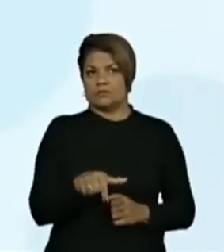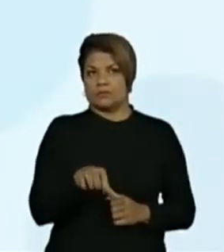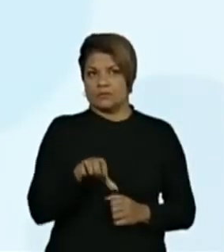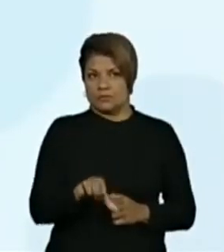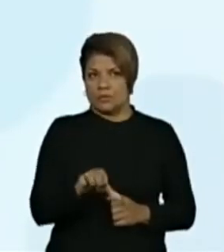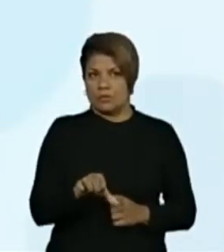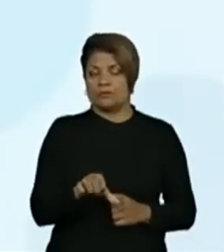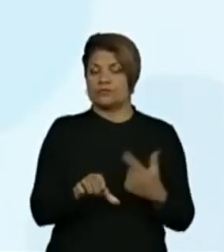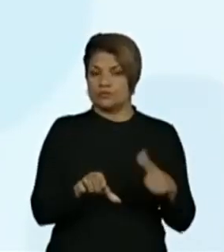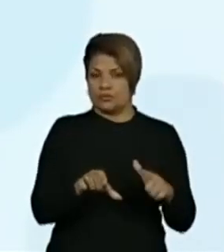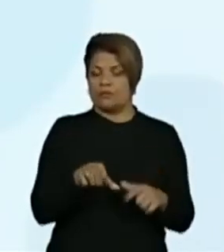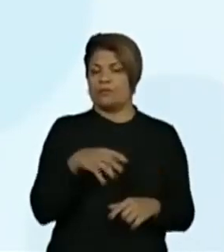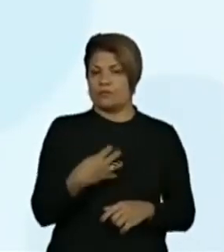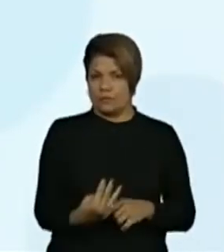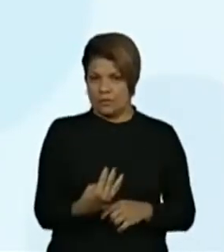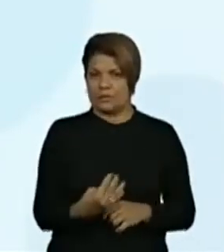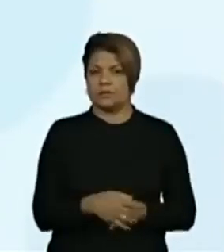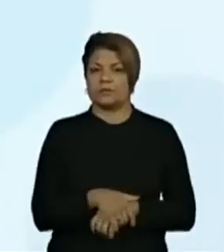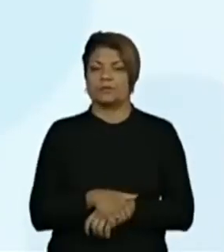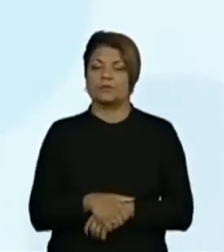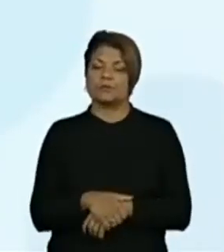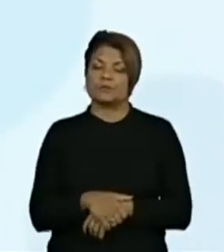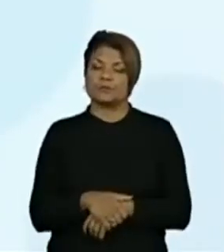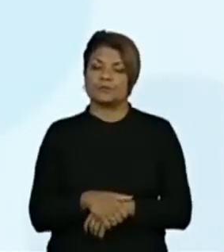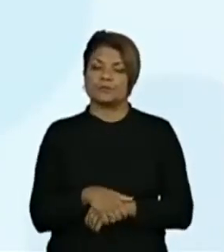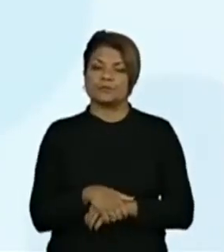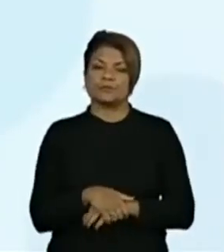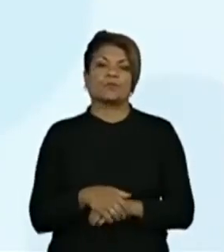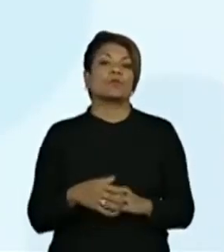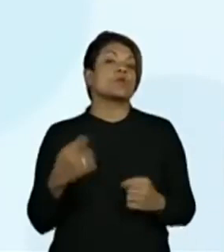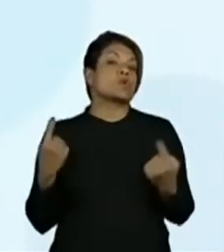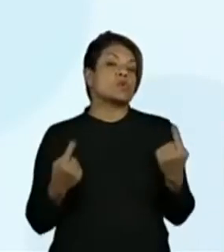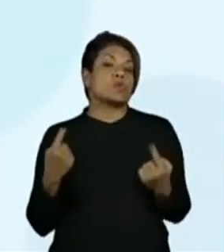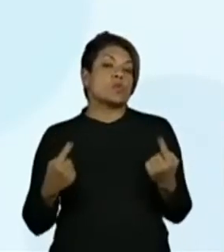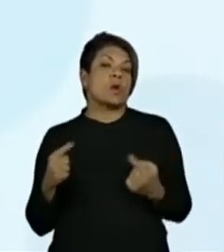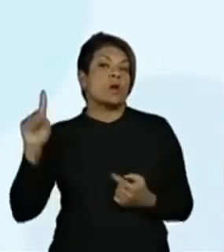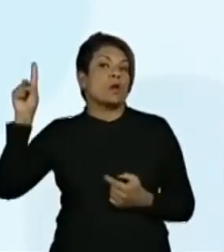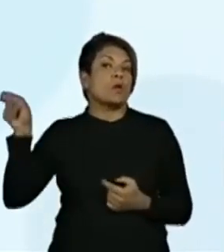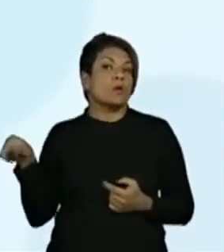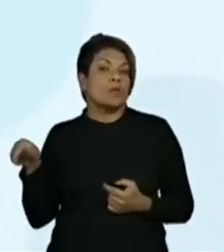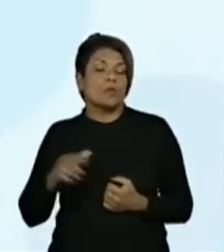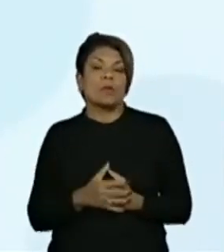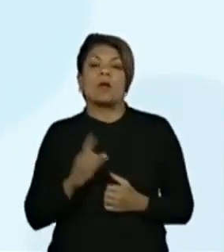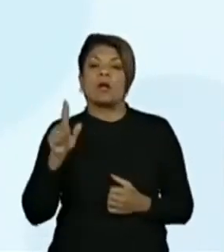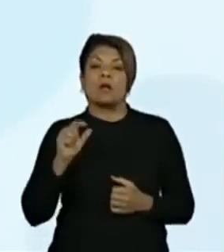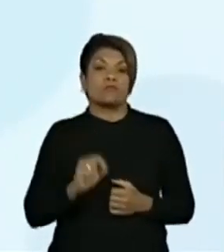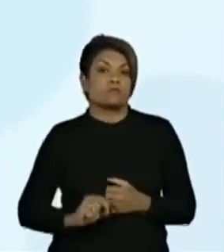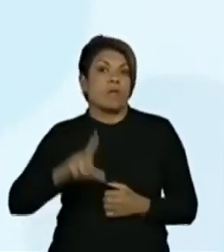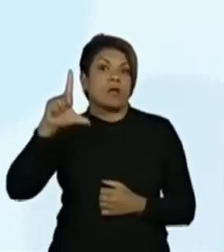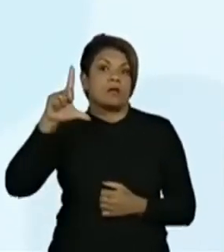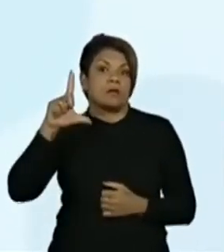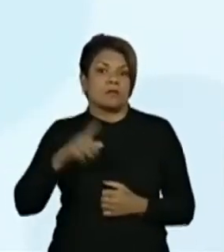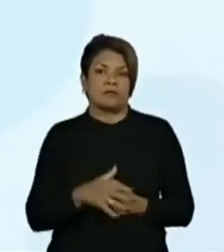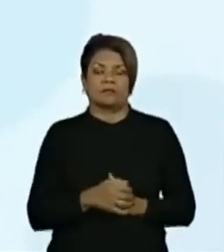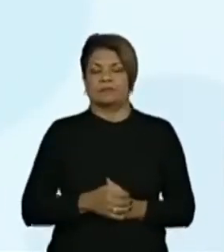o 9 novamente, o 4. Então, qual desses números é o maior?